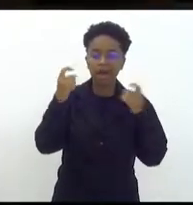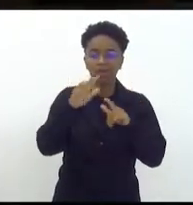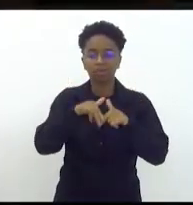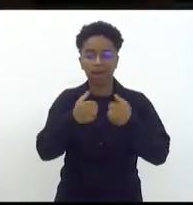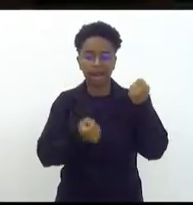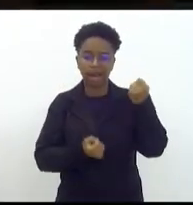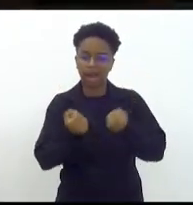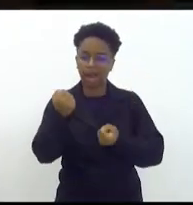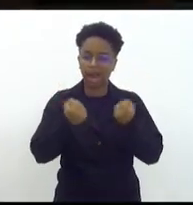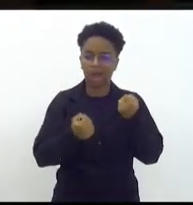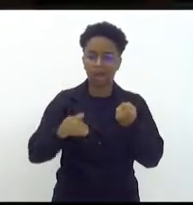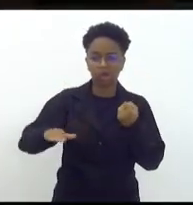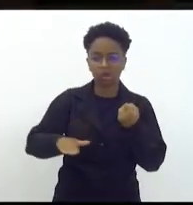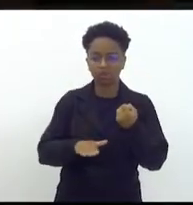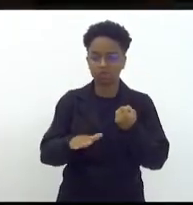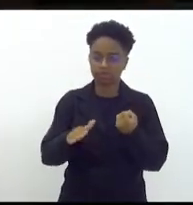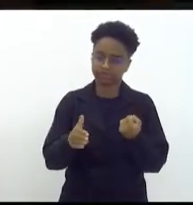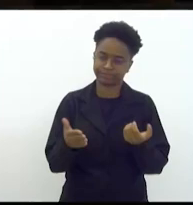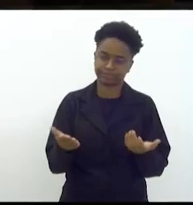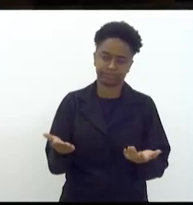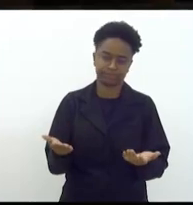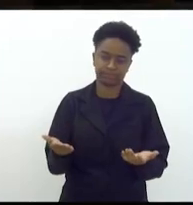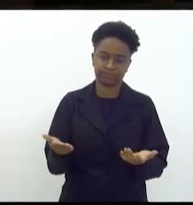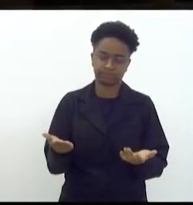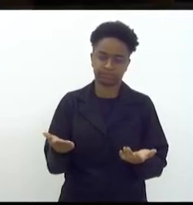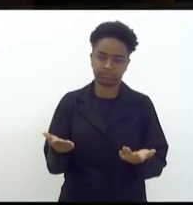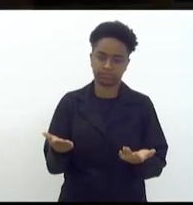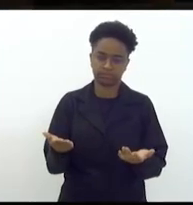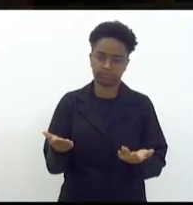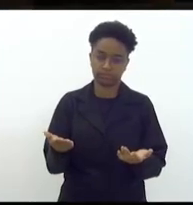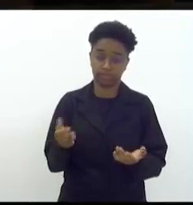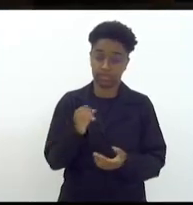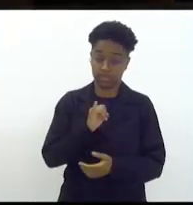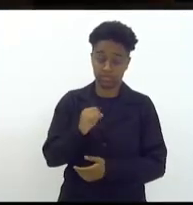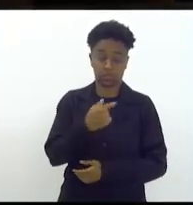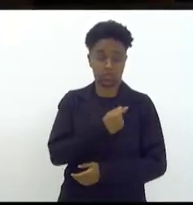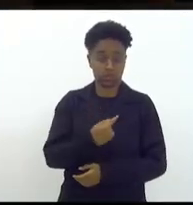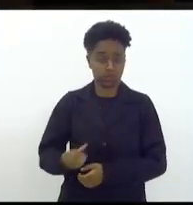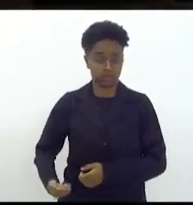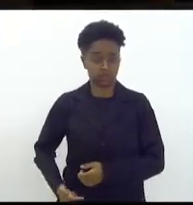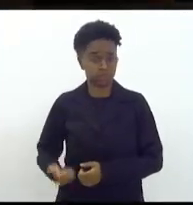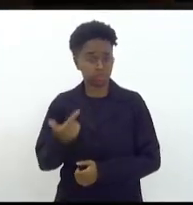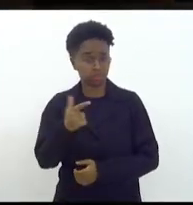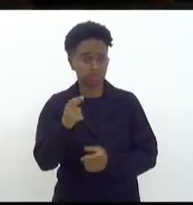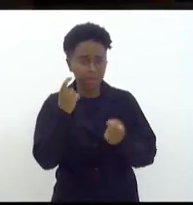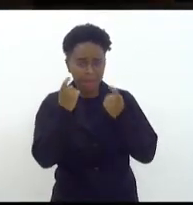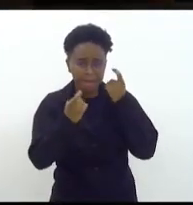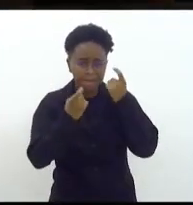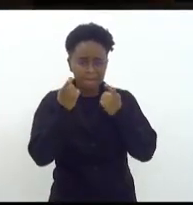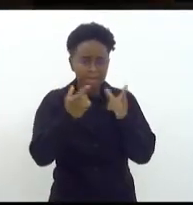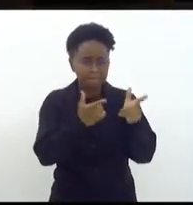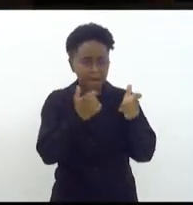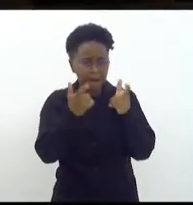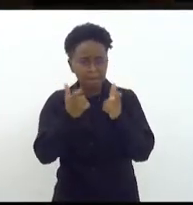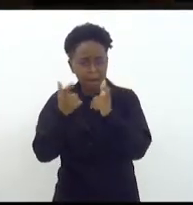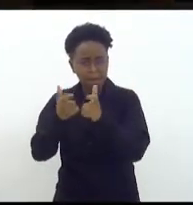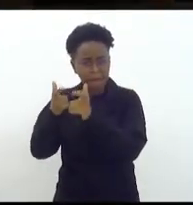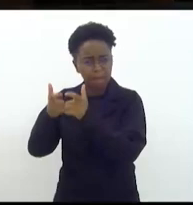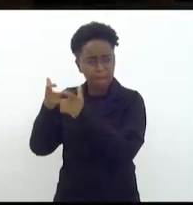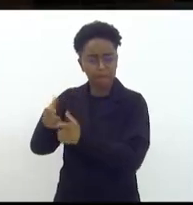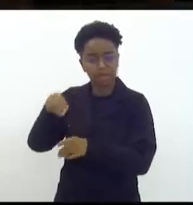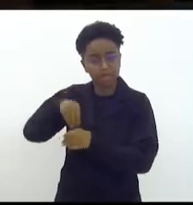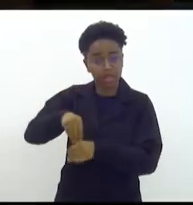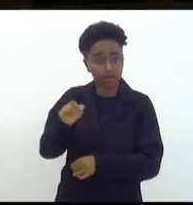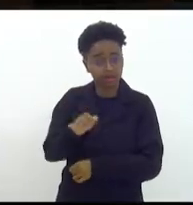carros da linha vermelha ora se esse governador não está preocupado com um tiro de fuzil